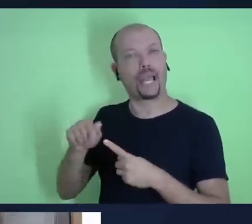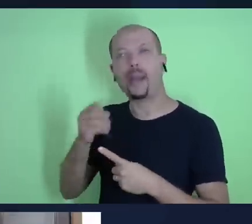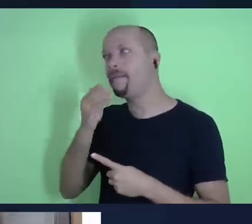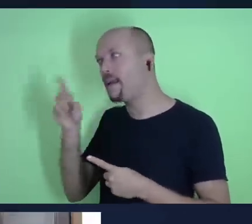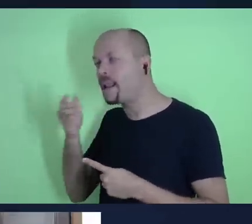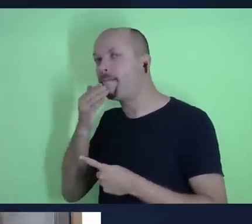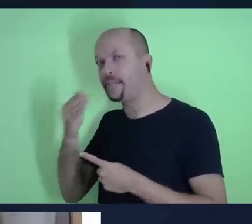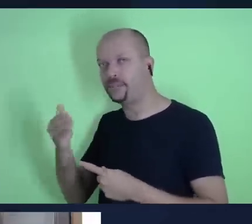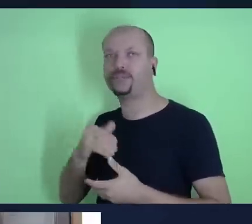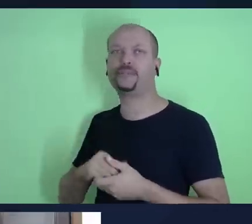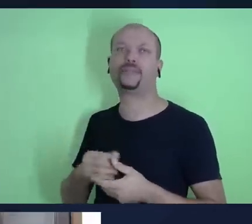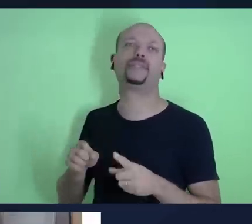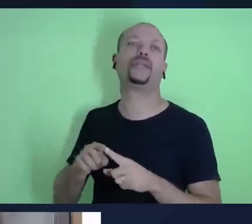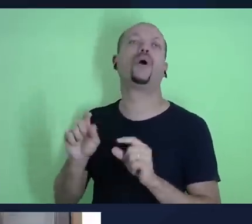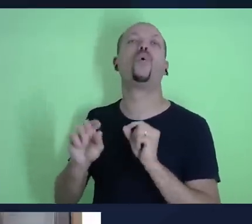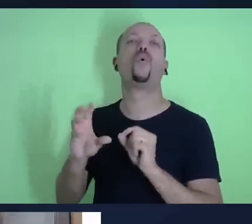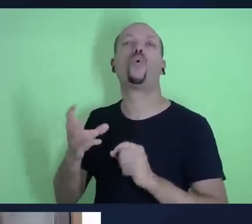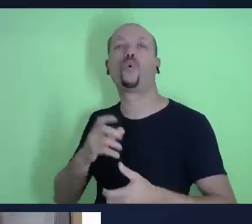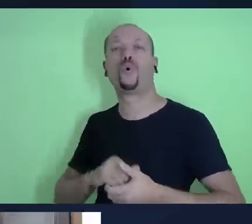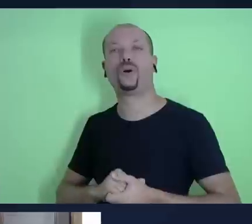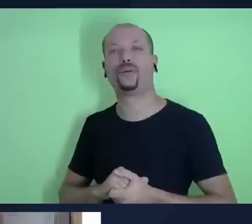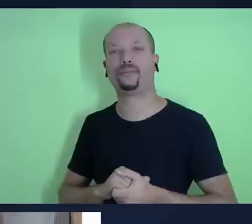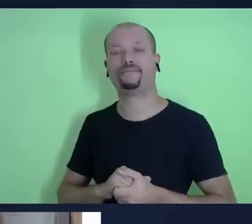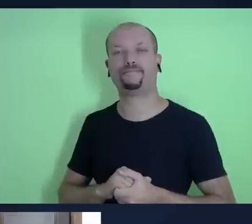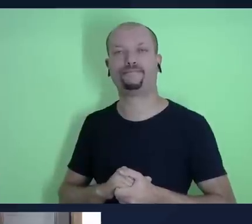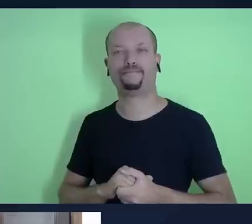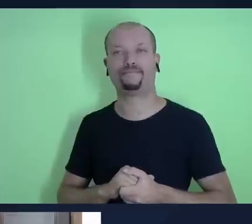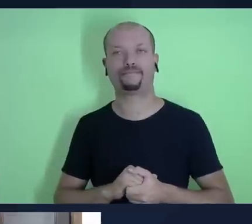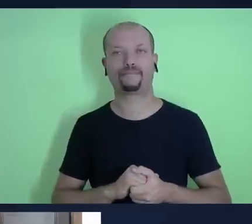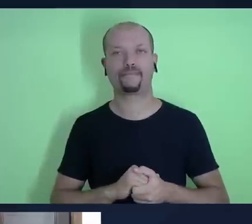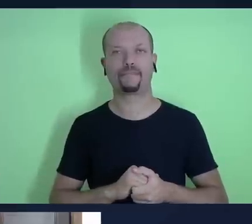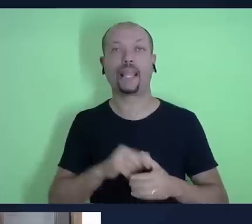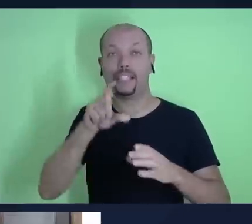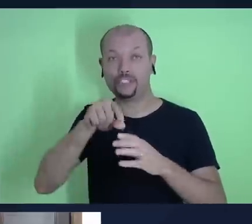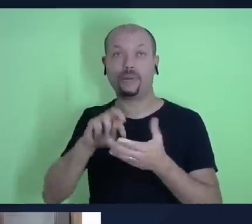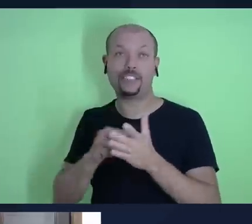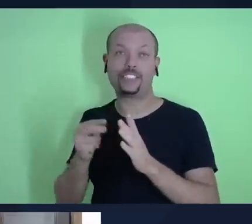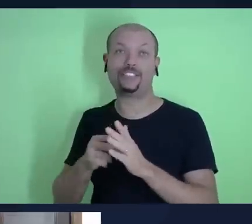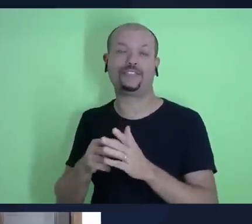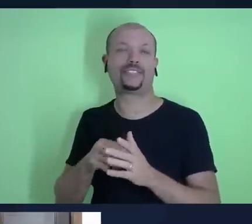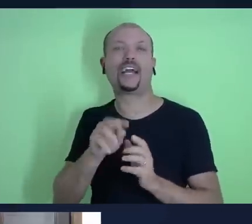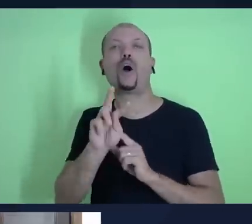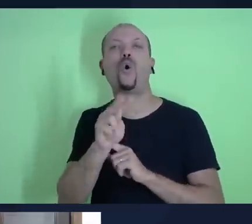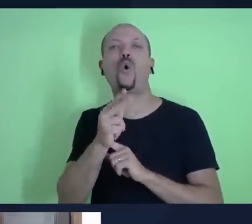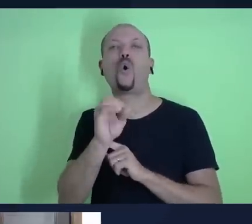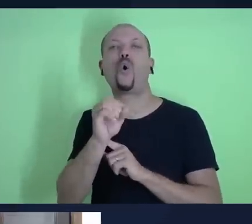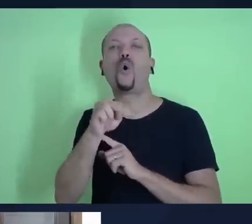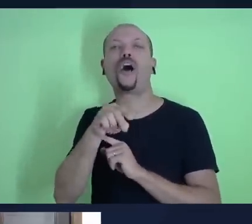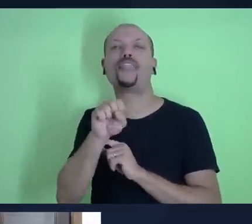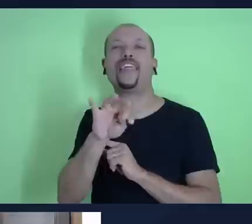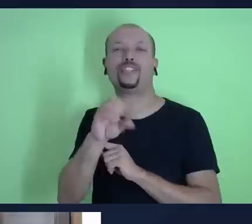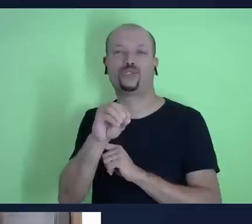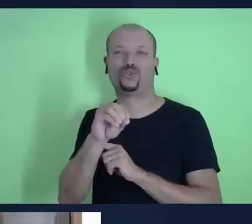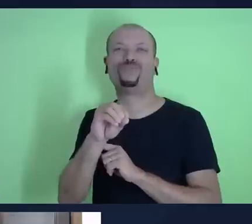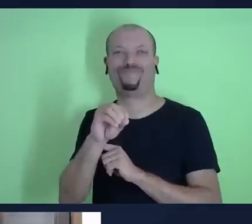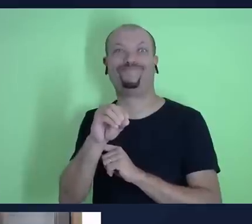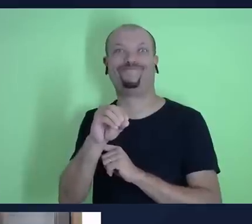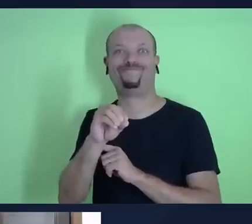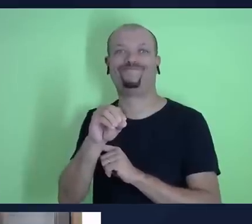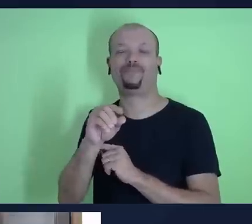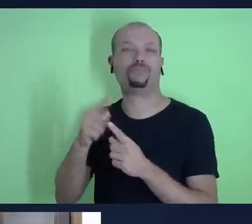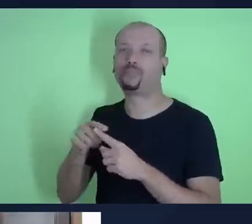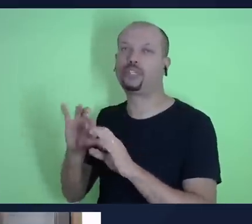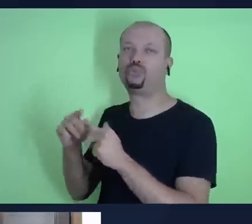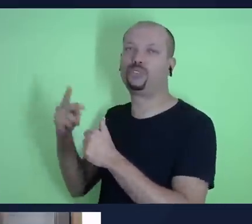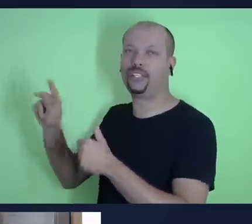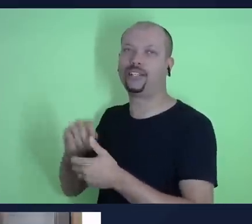então no fundo dízimo é uma questão de honestidade porque nada é meu tudo é dele né tem